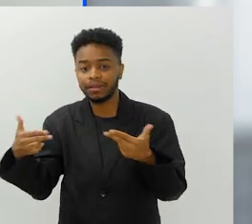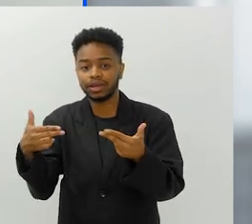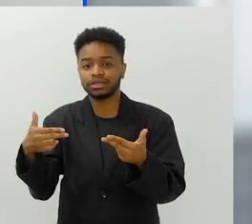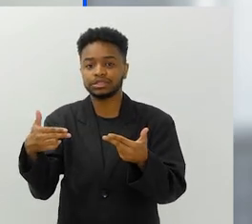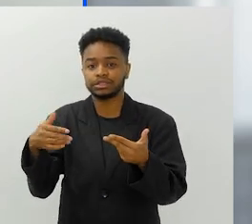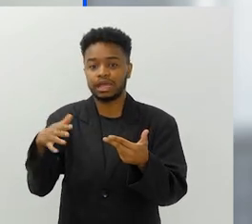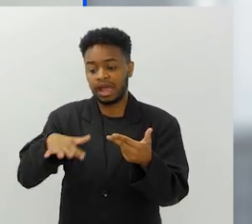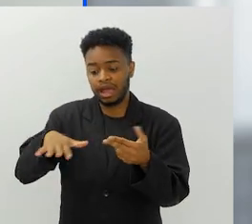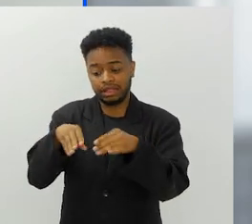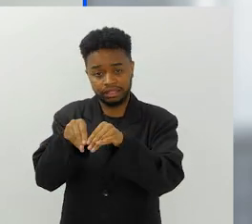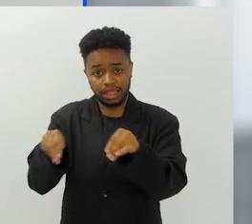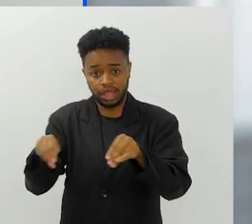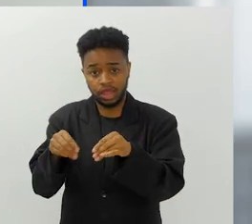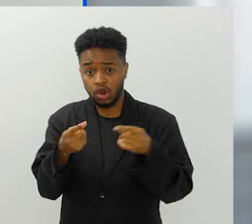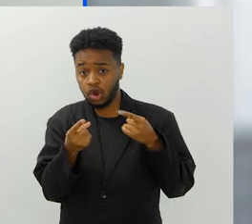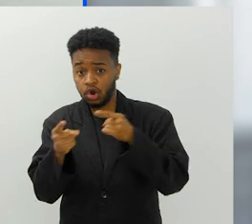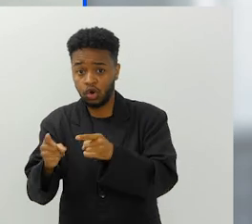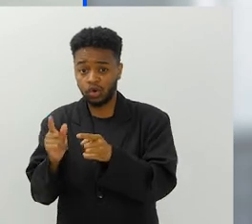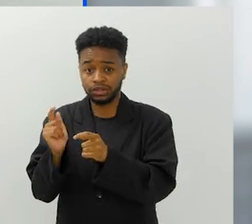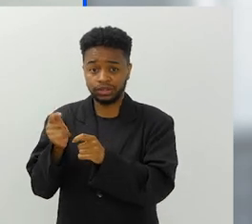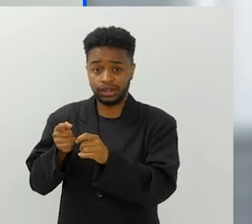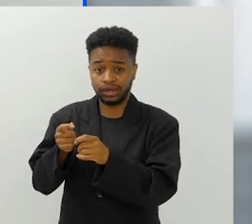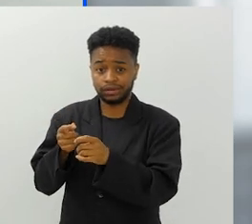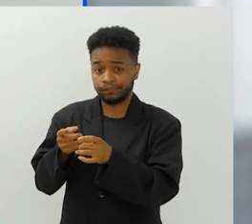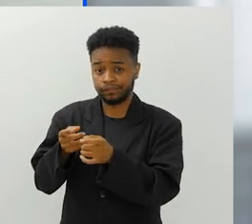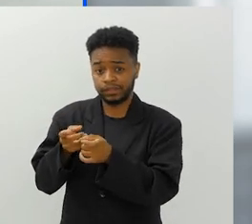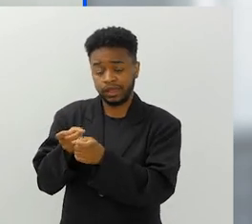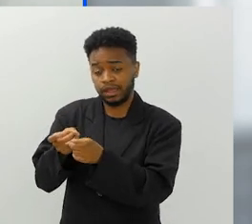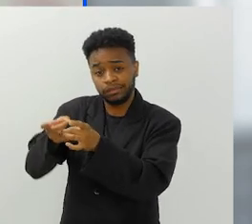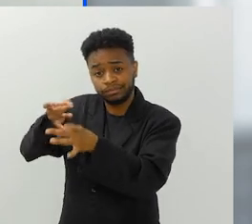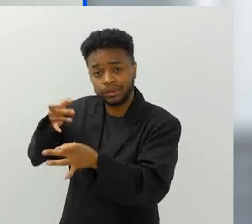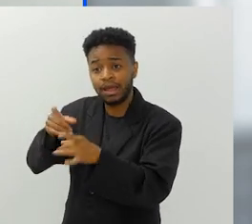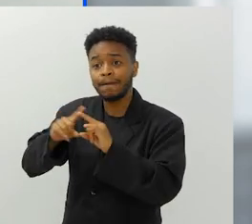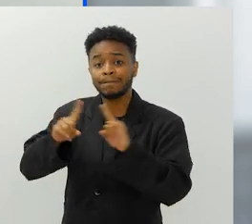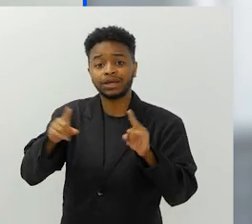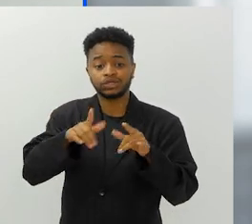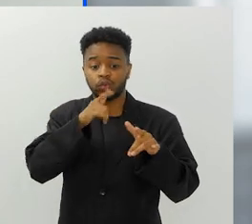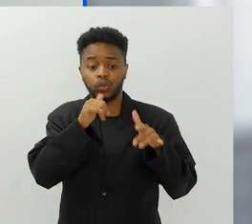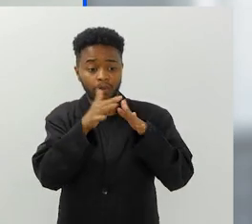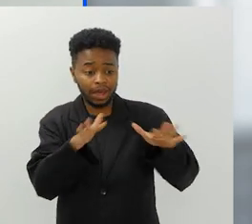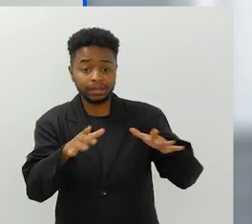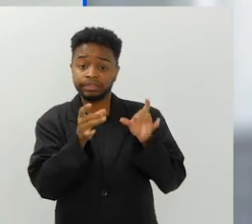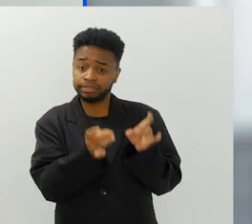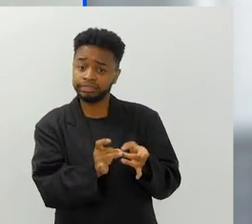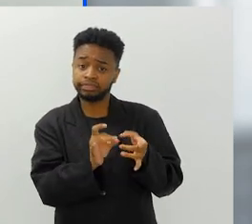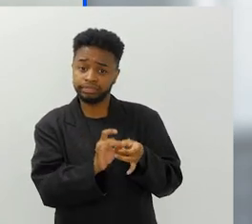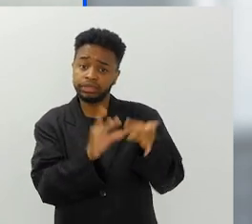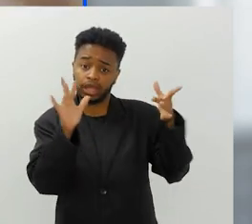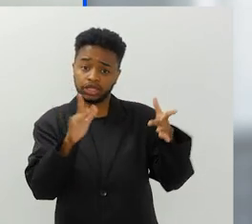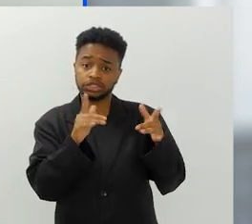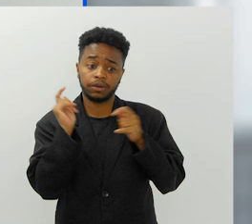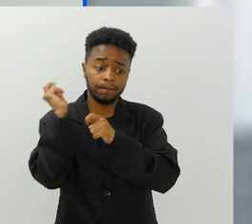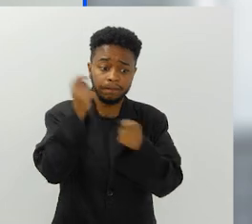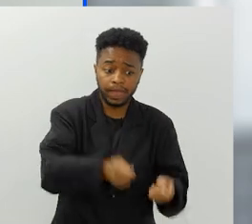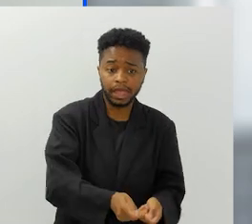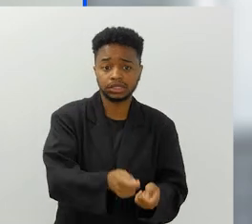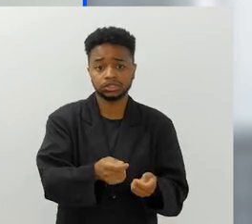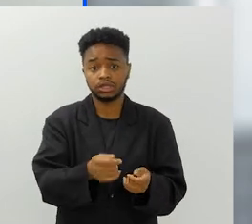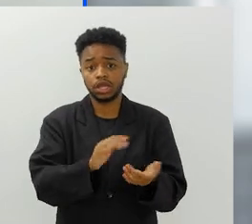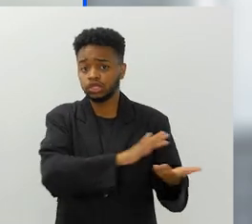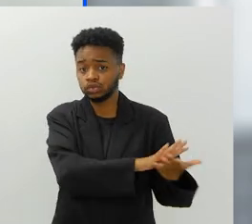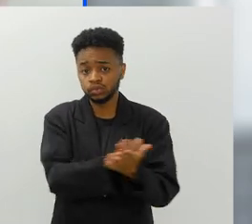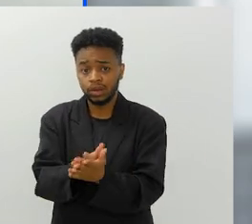animais nativos em terra contra a caça. No mar, a gente permite uma grande pesca predatória, destrutiva,